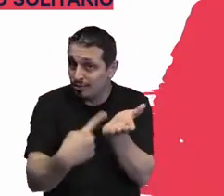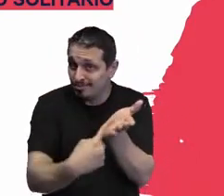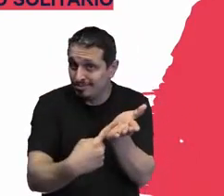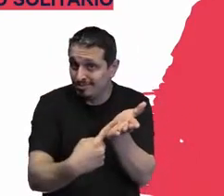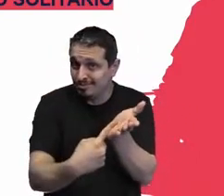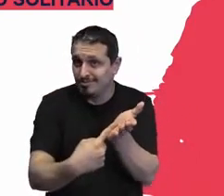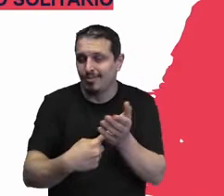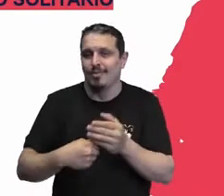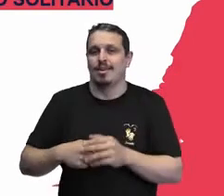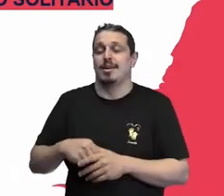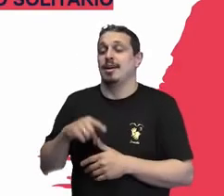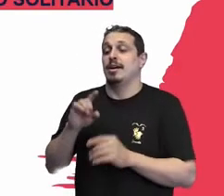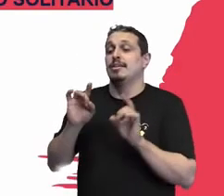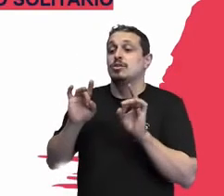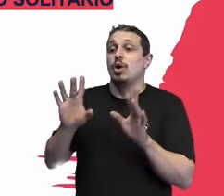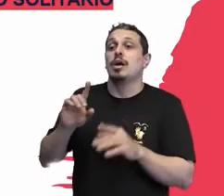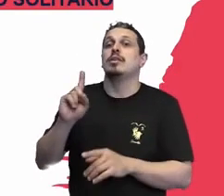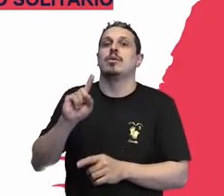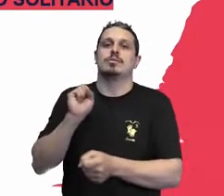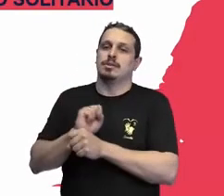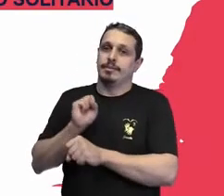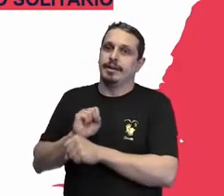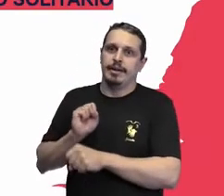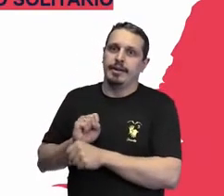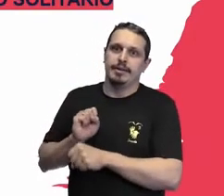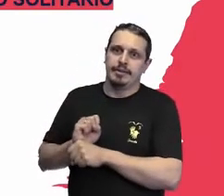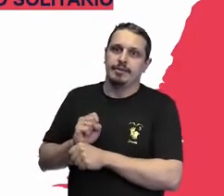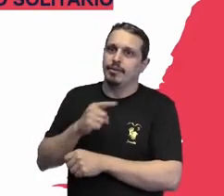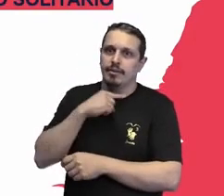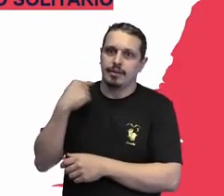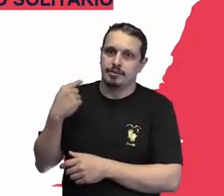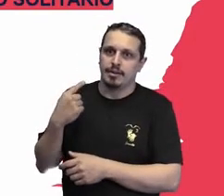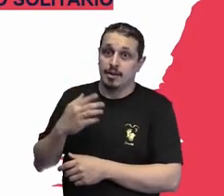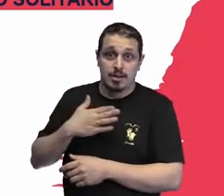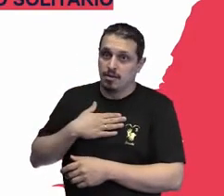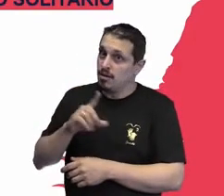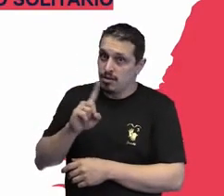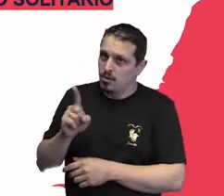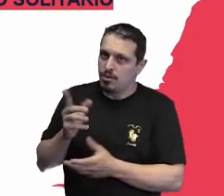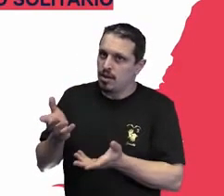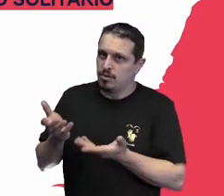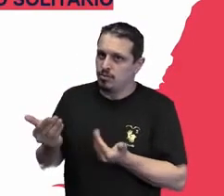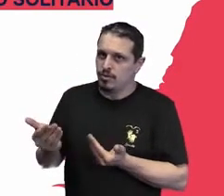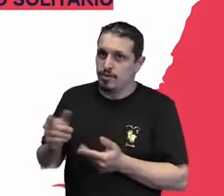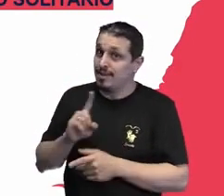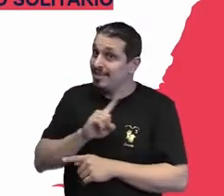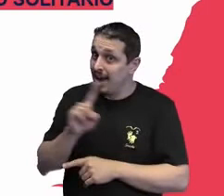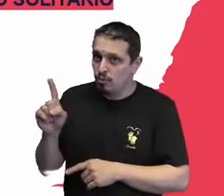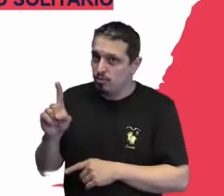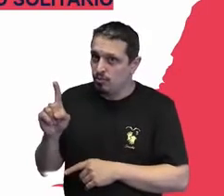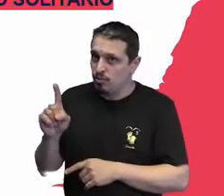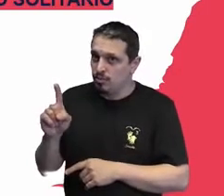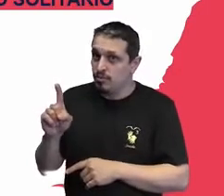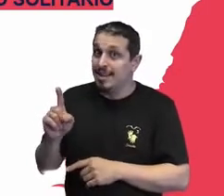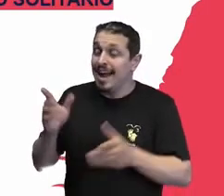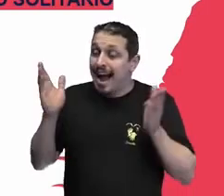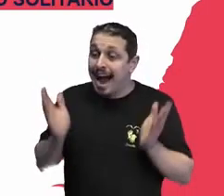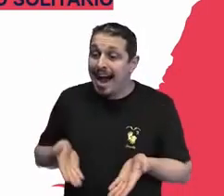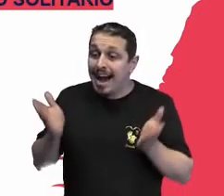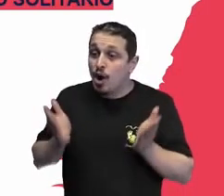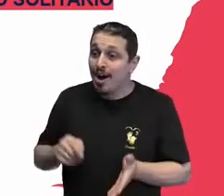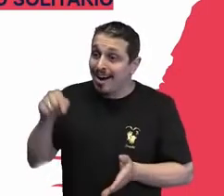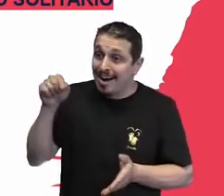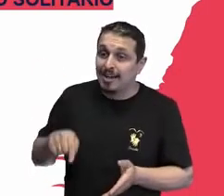nós não vamos ficar esperando. Eu não sou jovem. Eu já estou enquadrada, queira ou não queira,